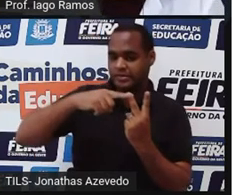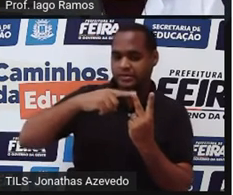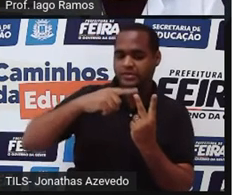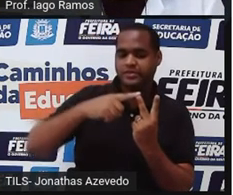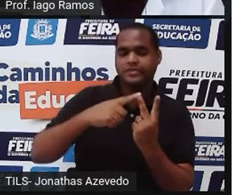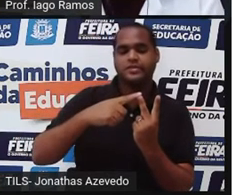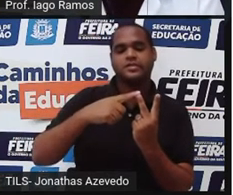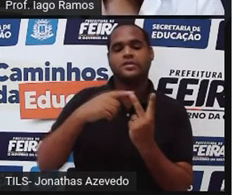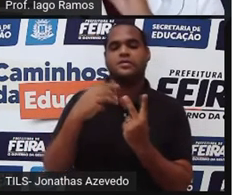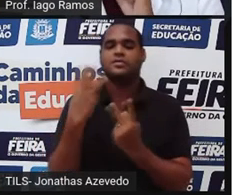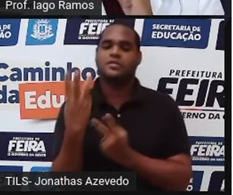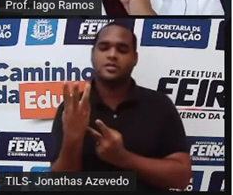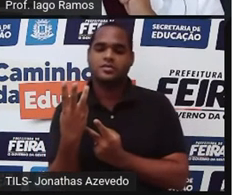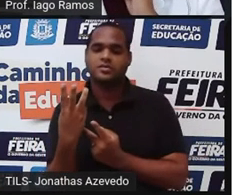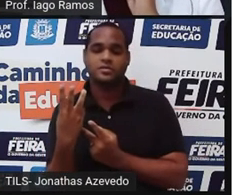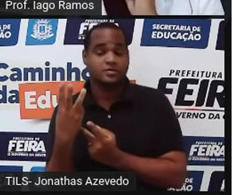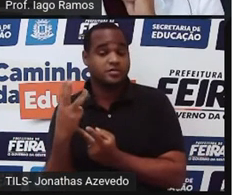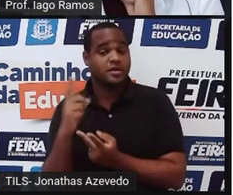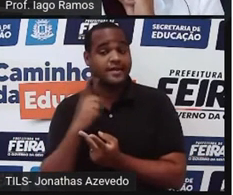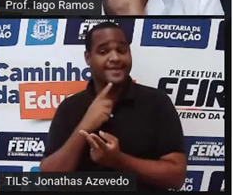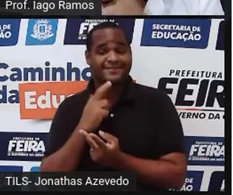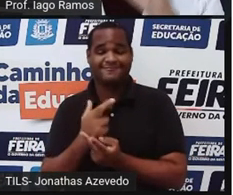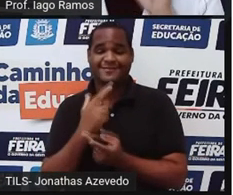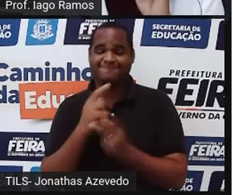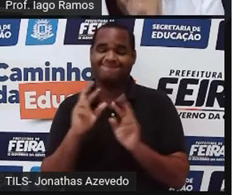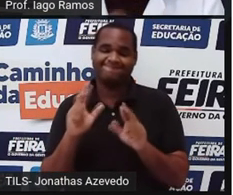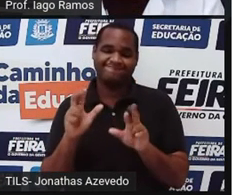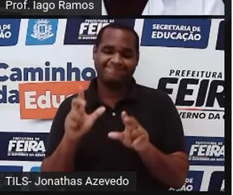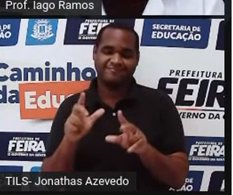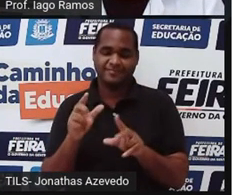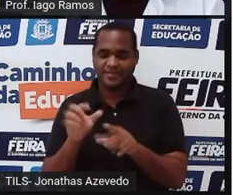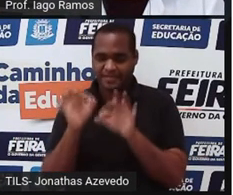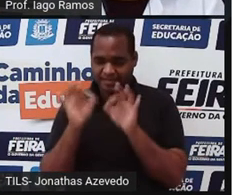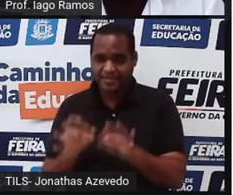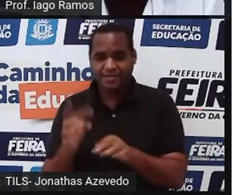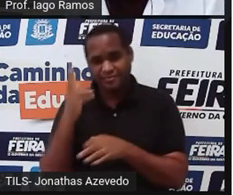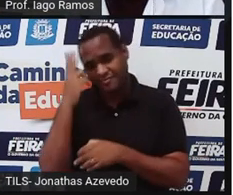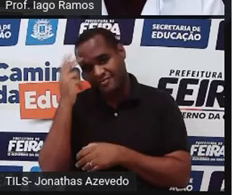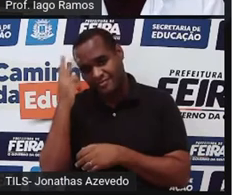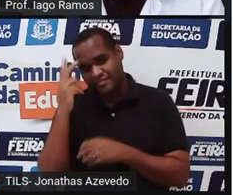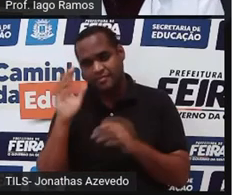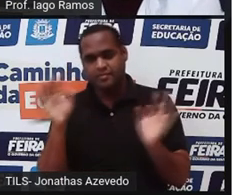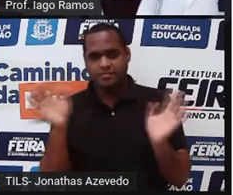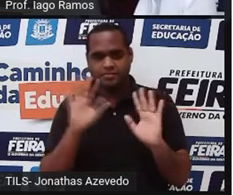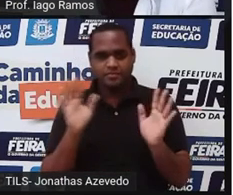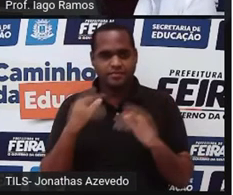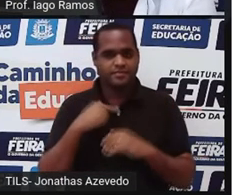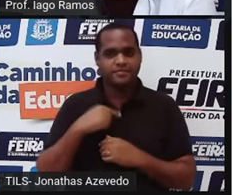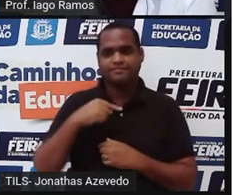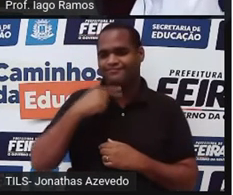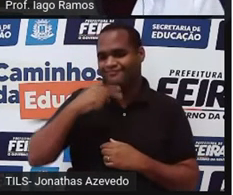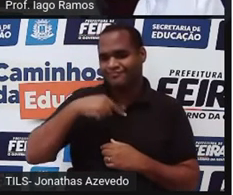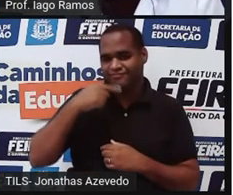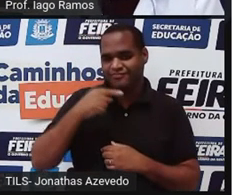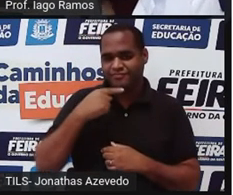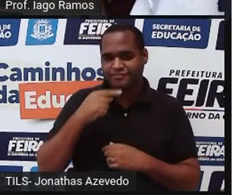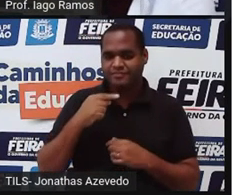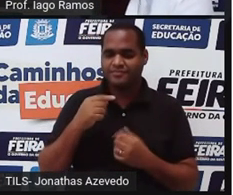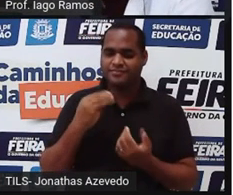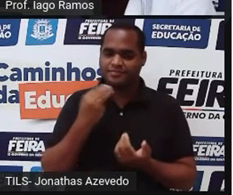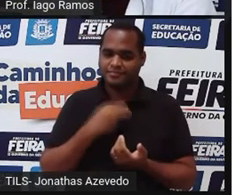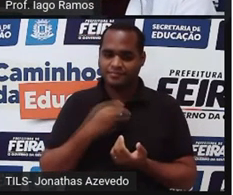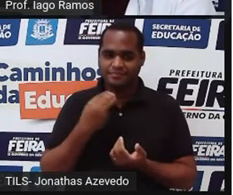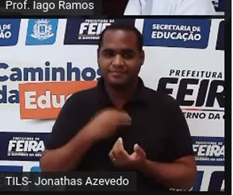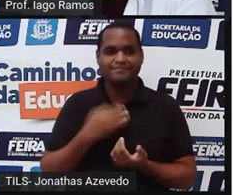de 3 não é uma raiz exata, porque não dá um número natural. É uma raiz inexata. E essa